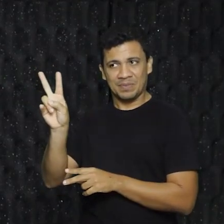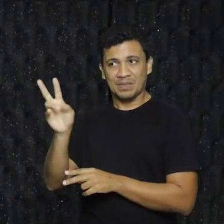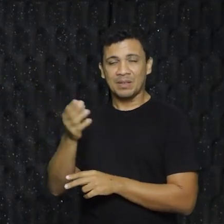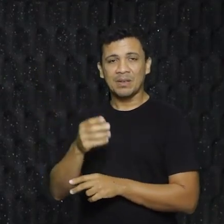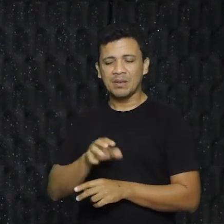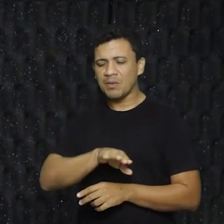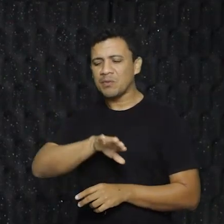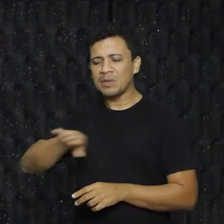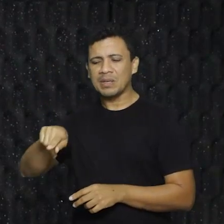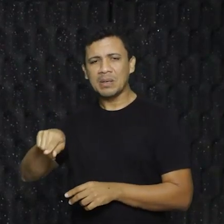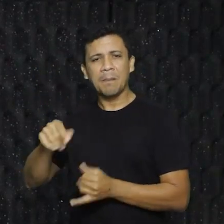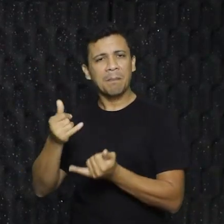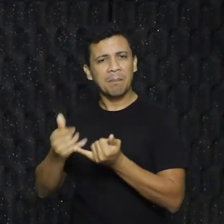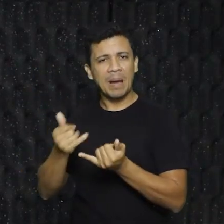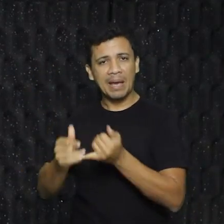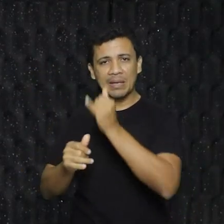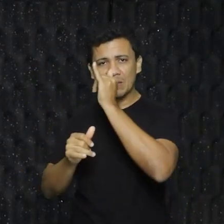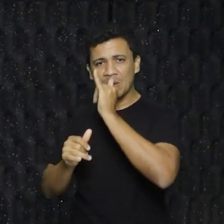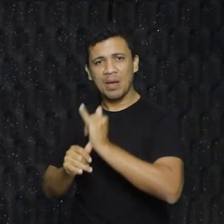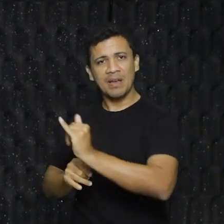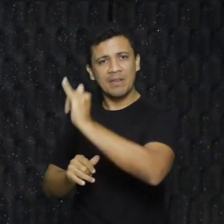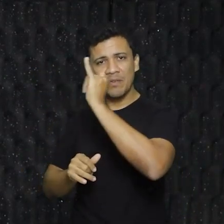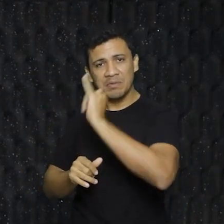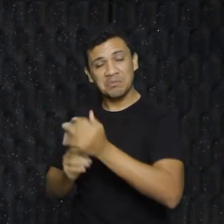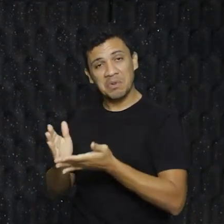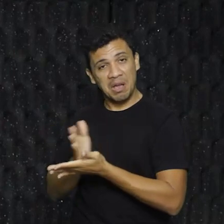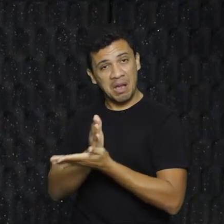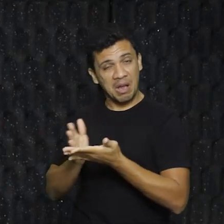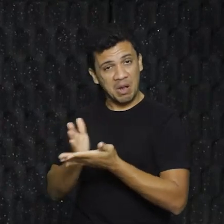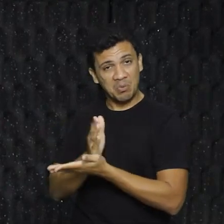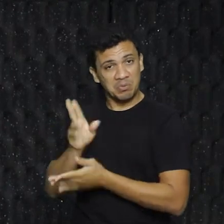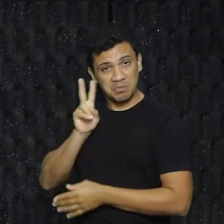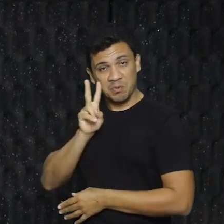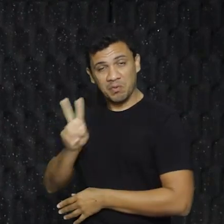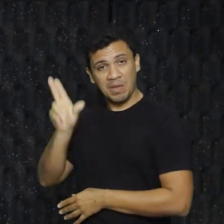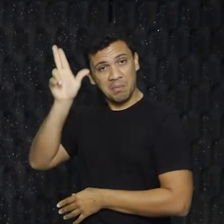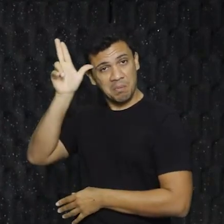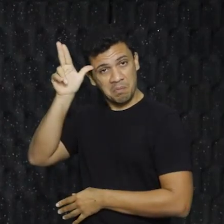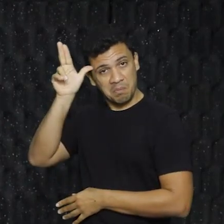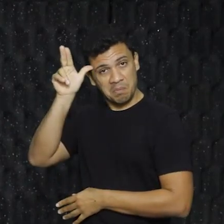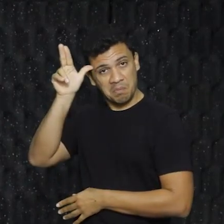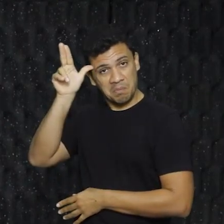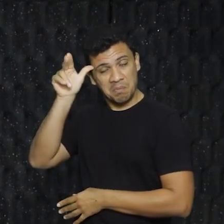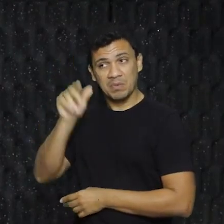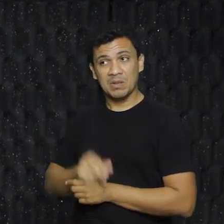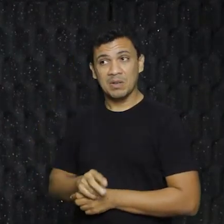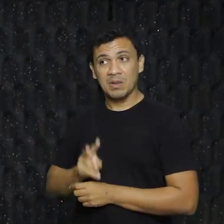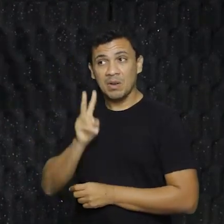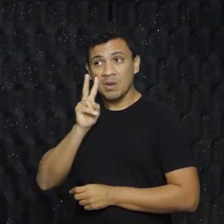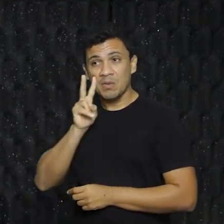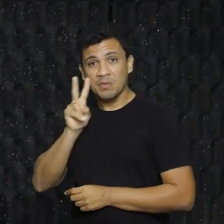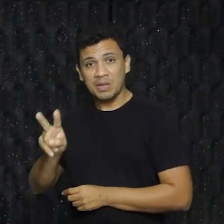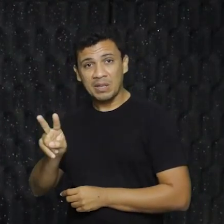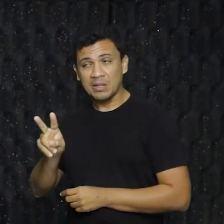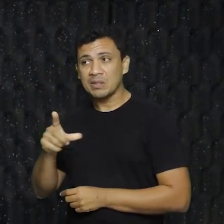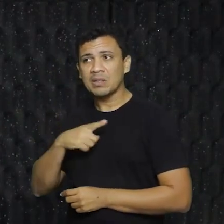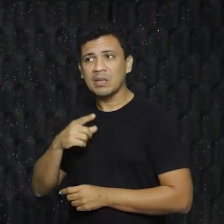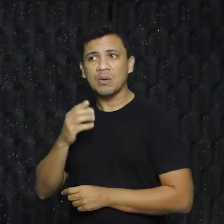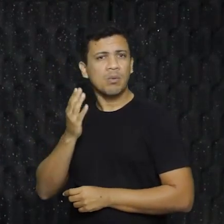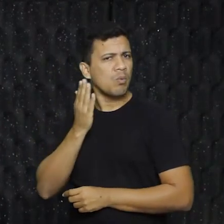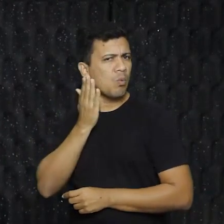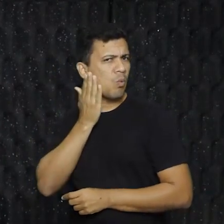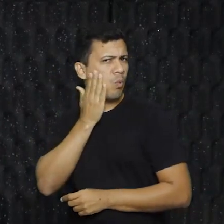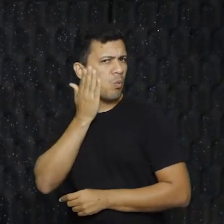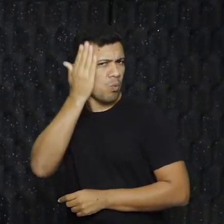olhar de lado, parece um elefante. Algumas pessoas vão ver um cavalo. Se você girar um pouco a cabeça, você vai ver um rosto visto de lado.